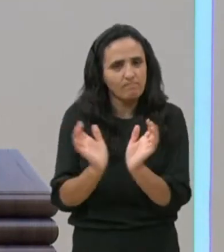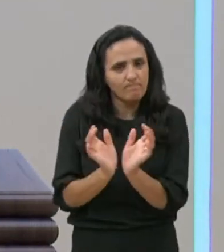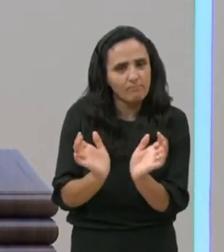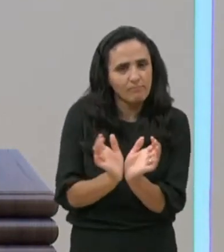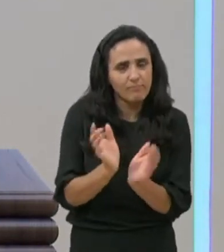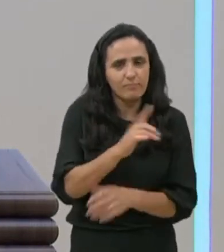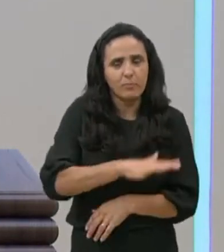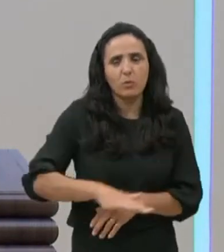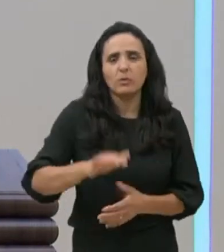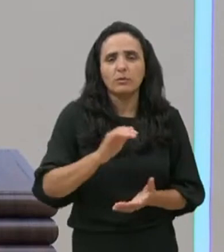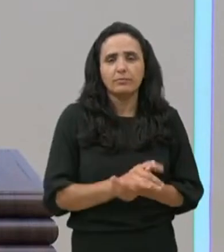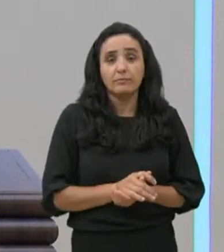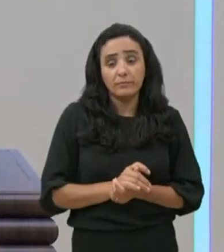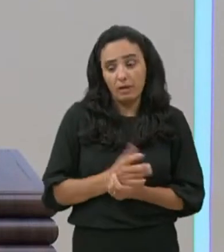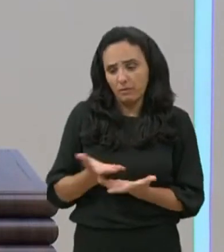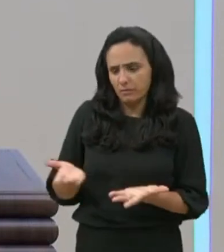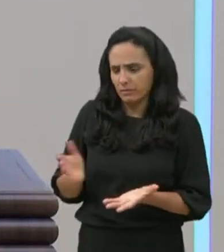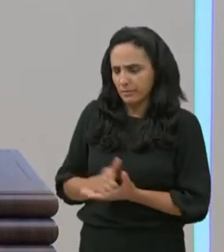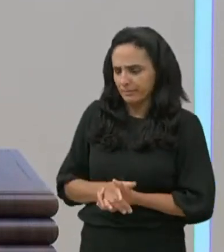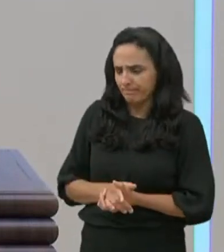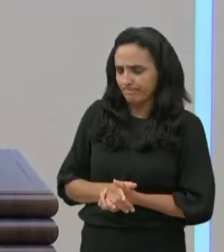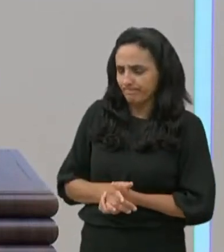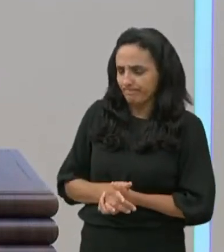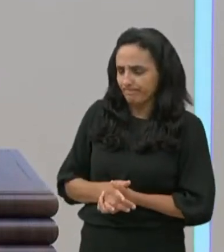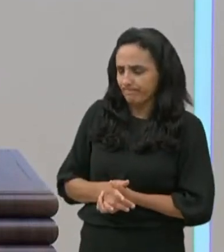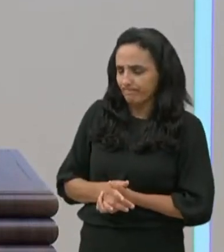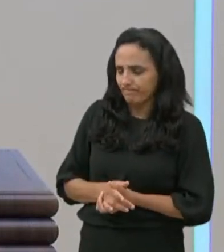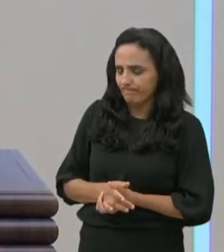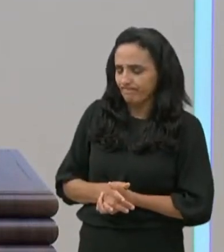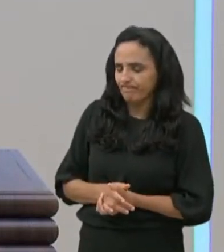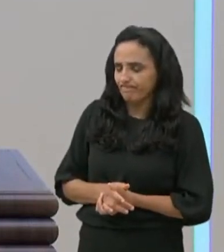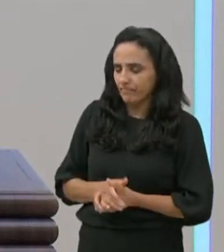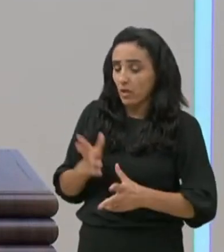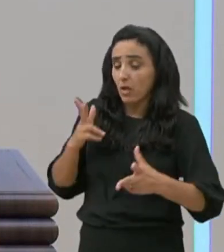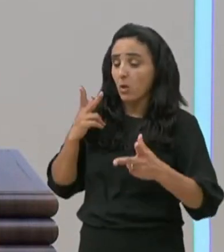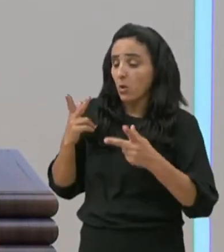Jesus olha, para aquele homem, quando, dialoga com Jesus,